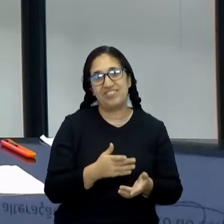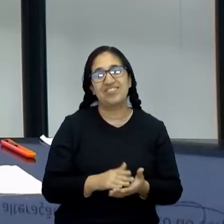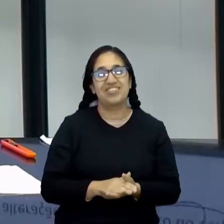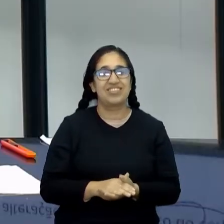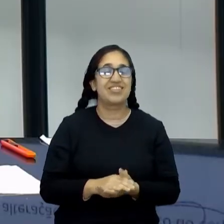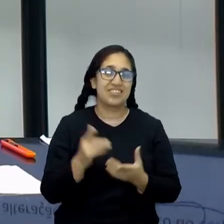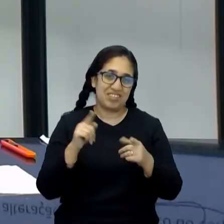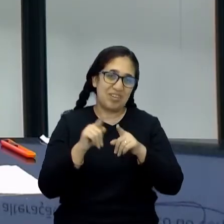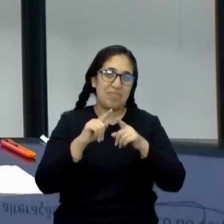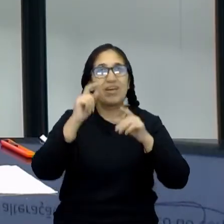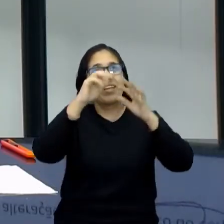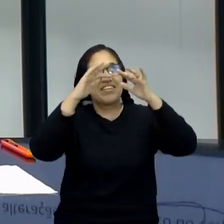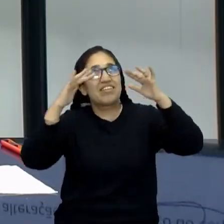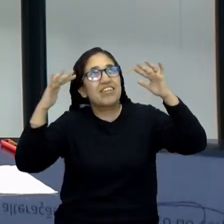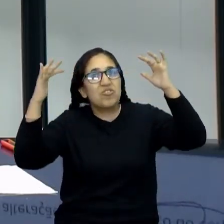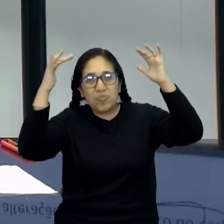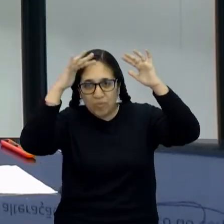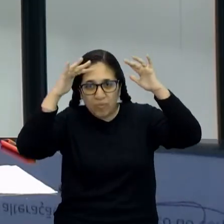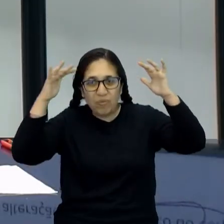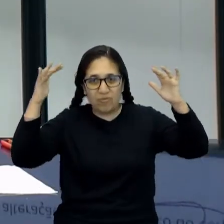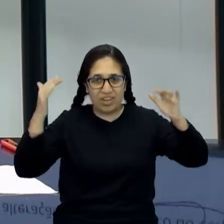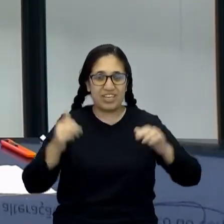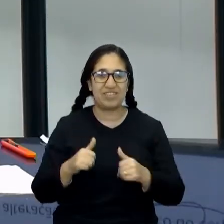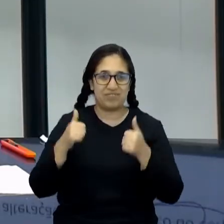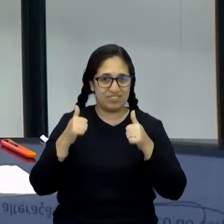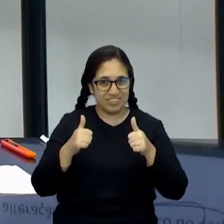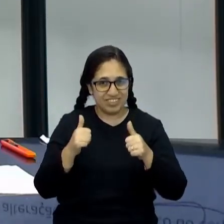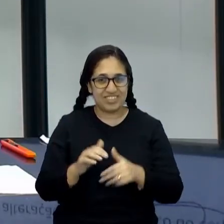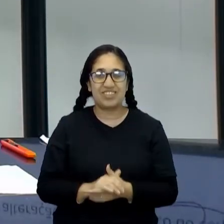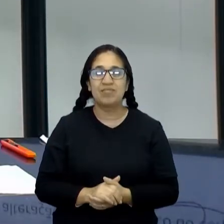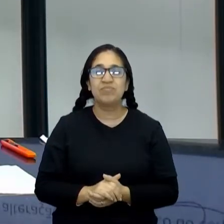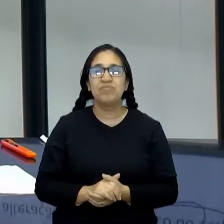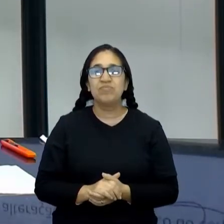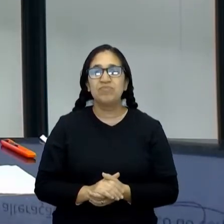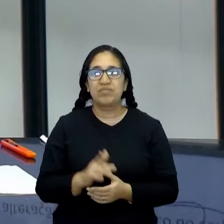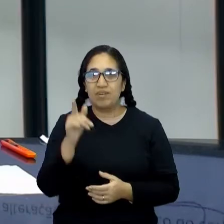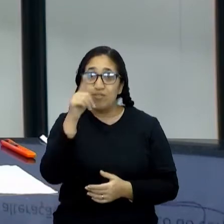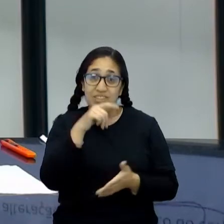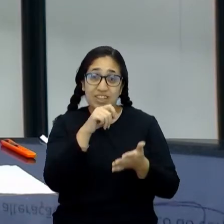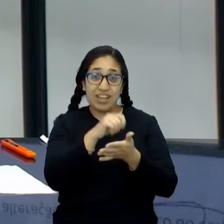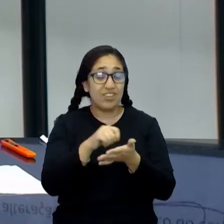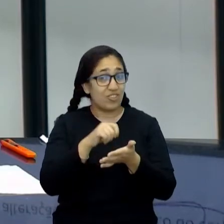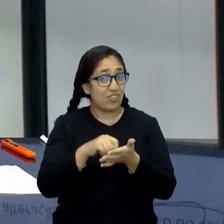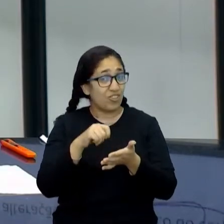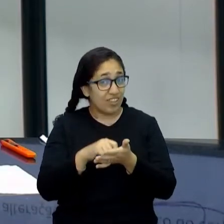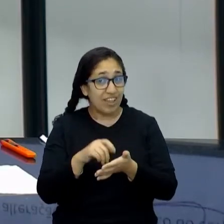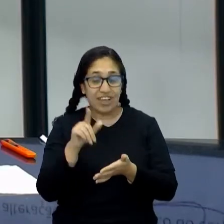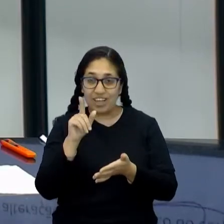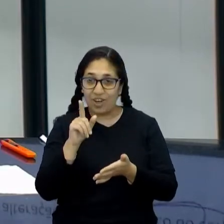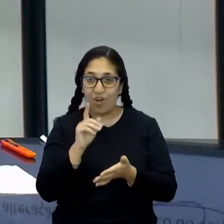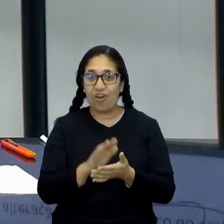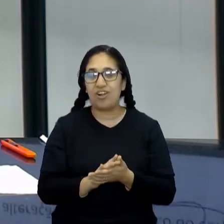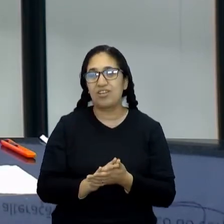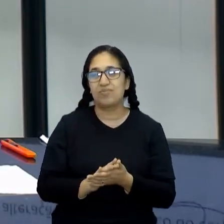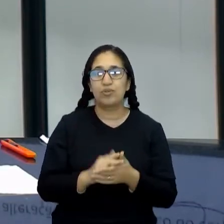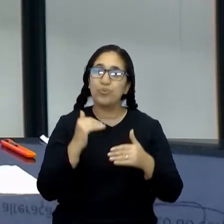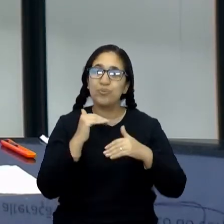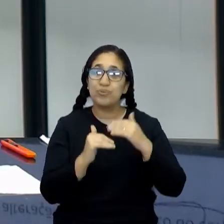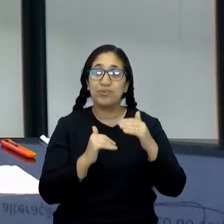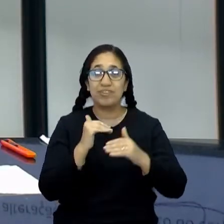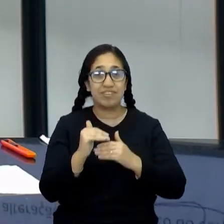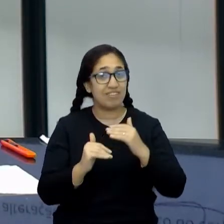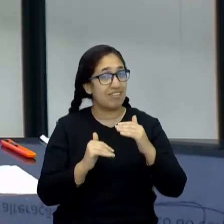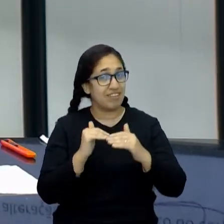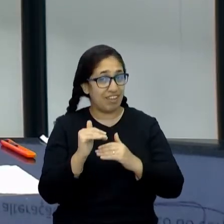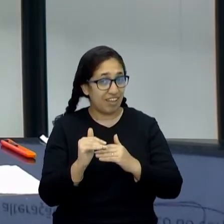a atmosfera mesmo que a gente tem, tá certo? Então, pra vocês anotarem aí no caderno de vocês, o processo de